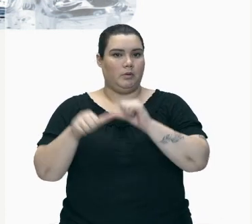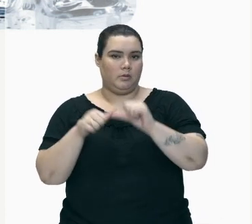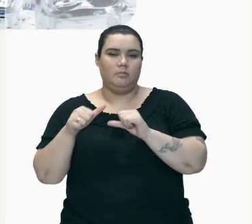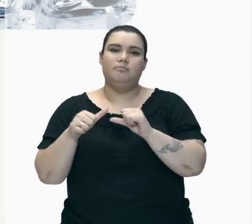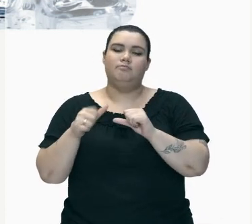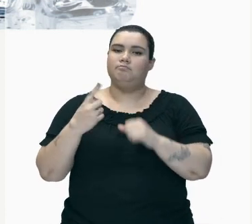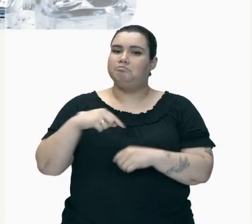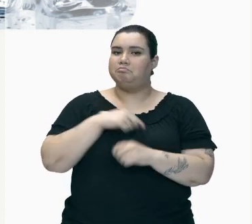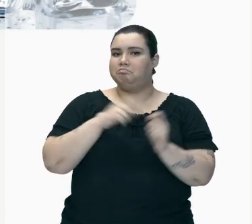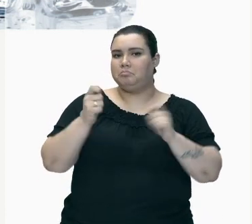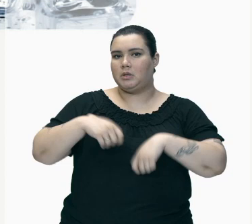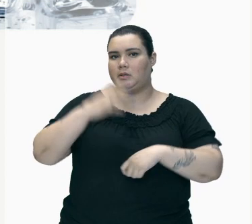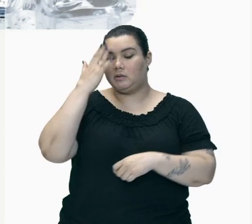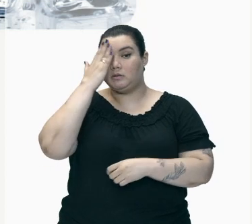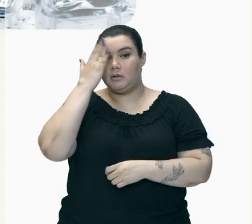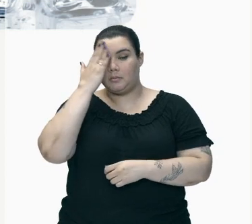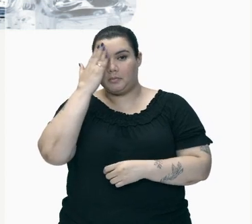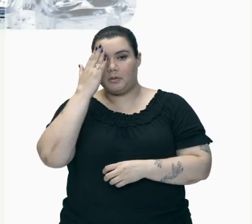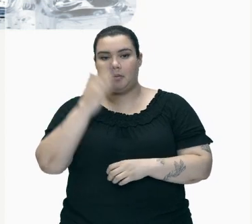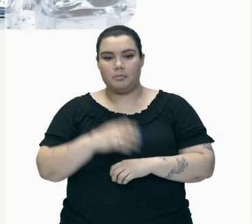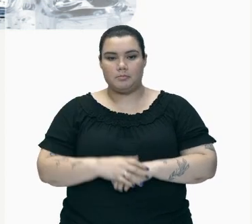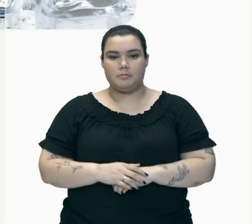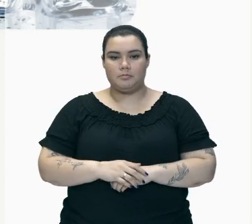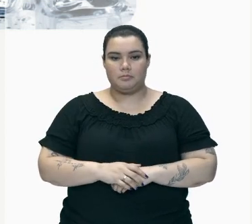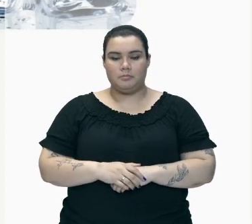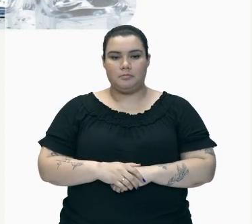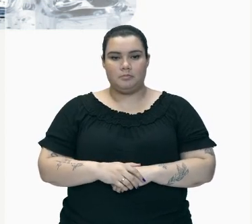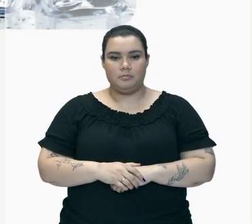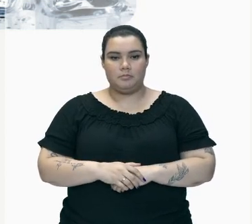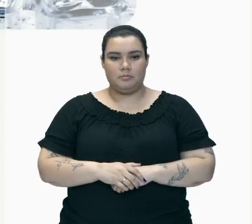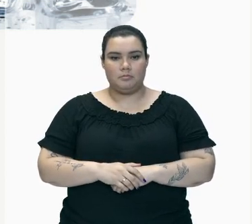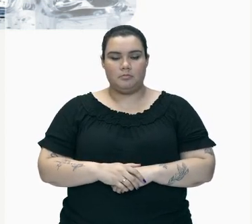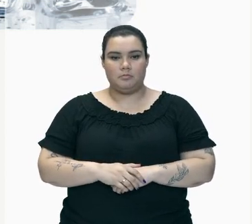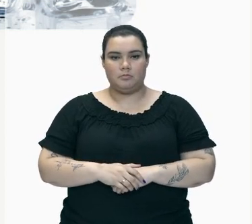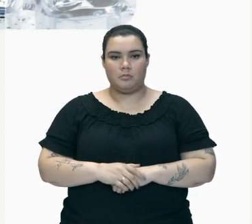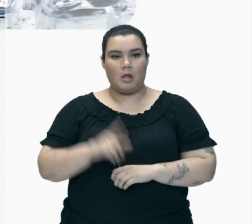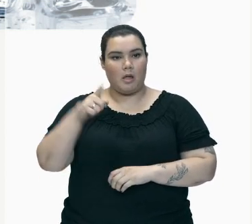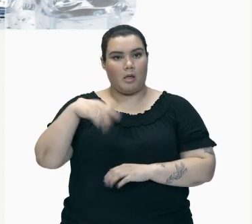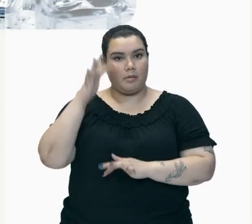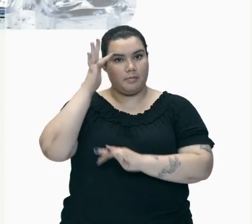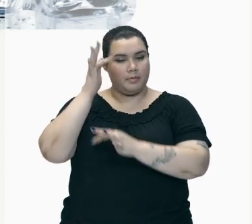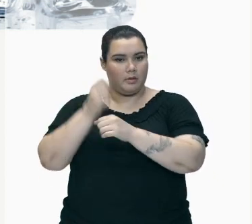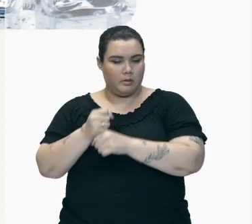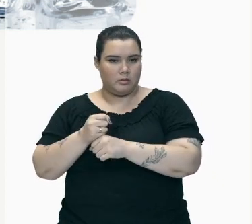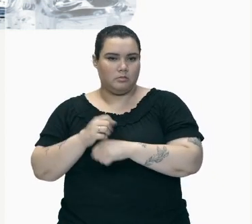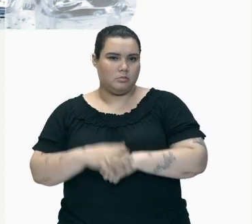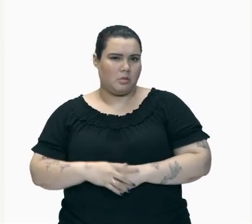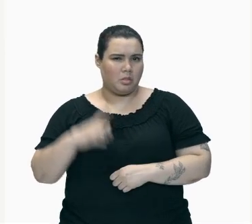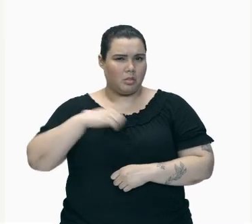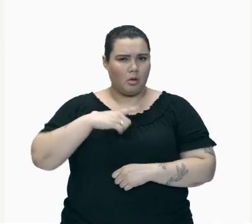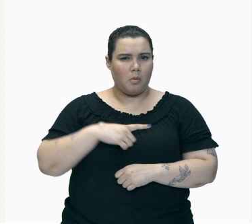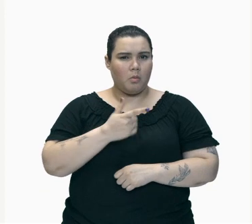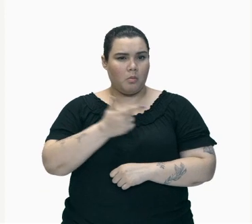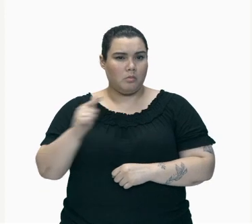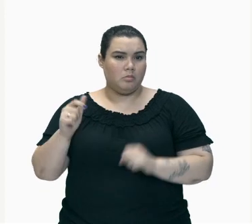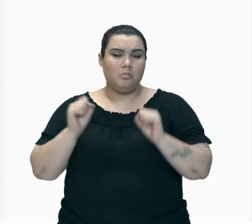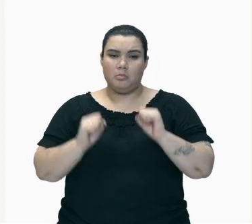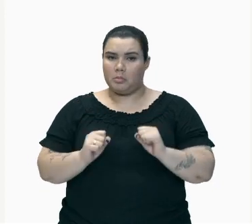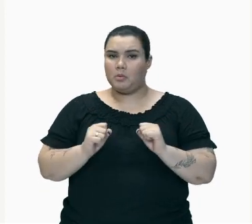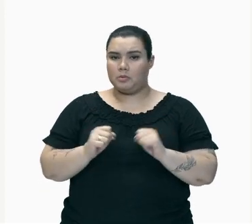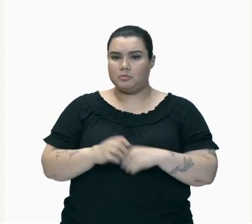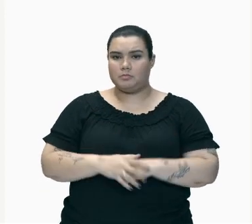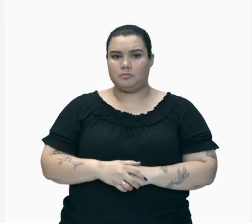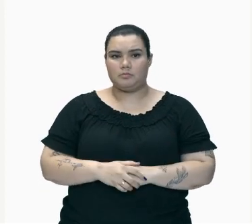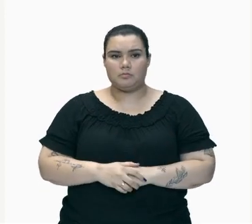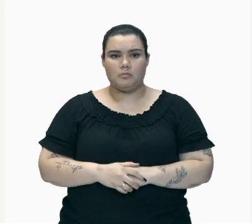nós podemos Ter Transformações Elas físicas Podemos ter Outra? Podemos Nós